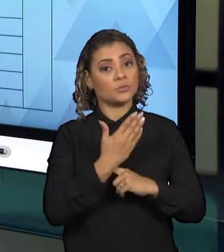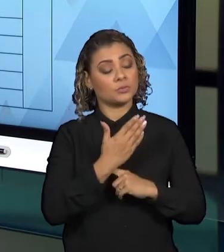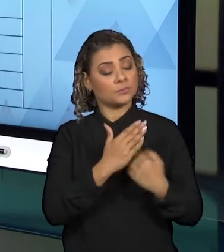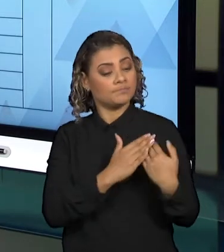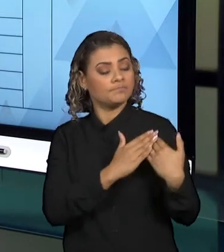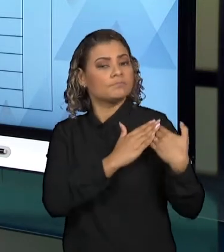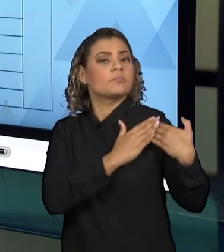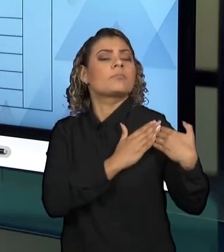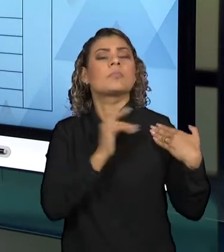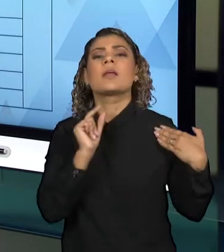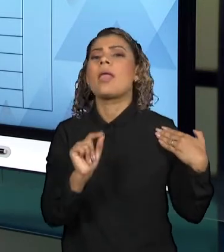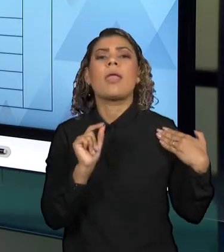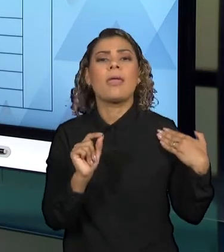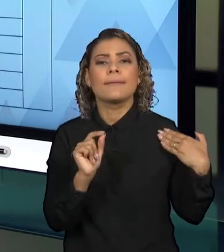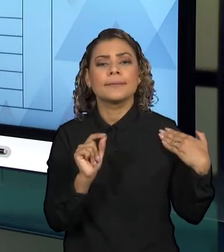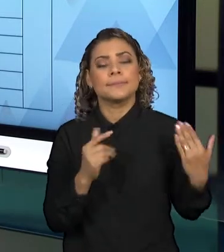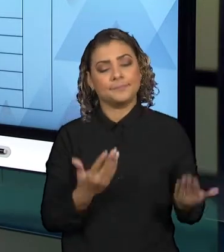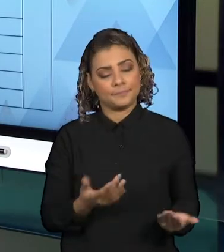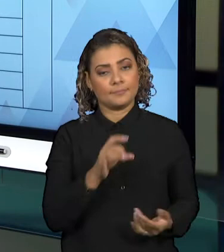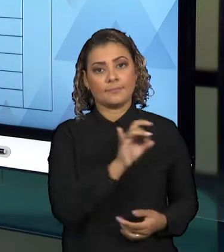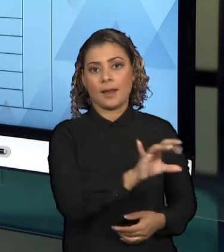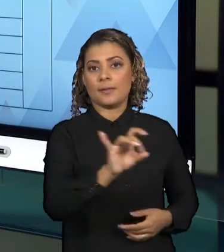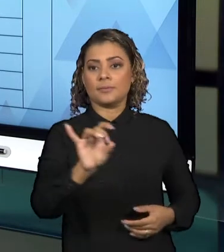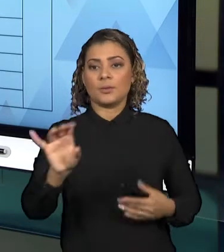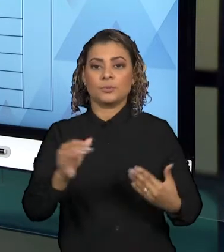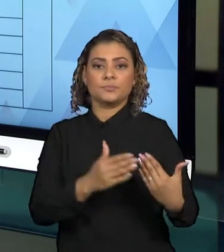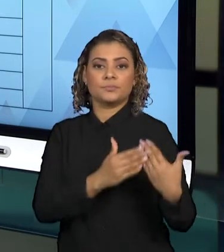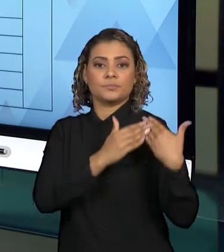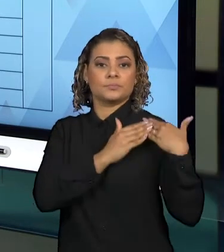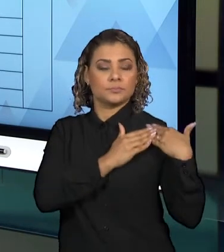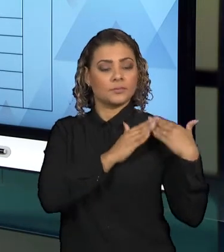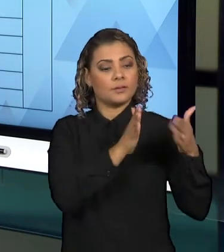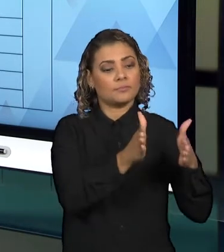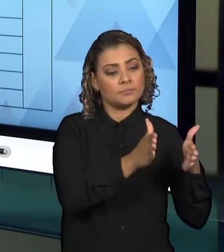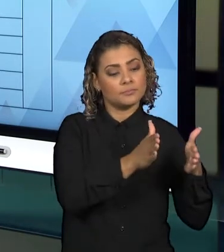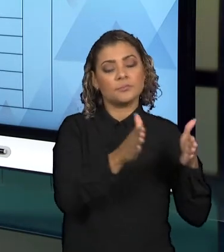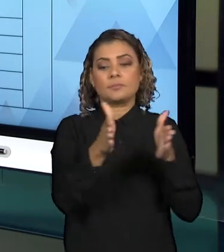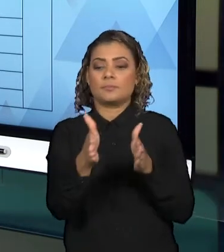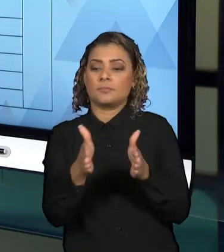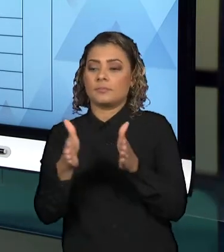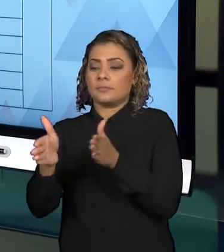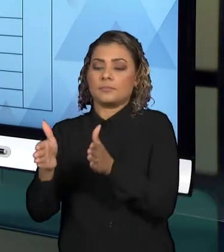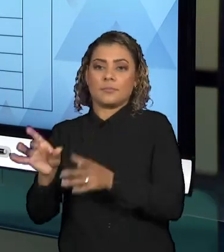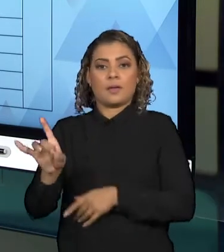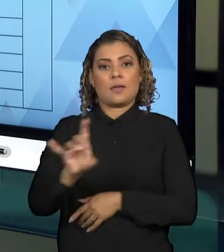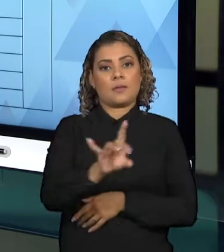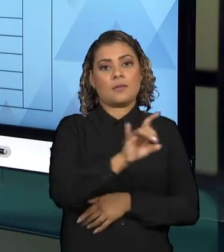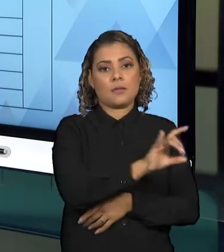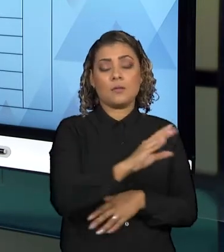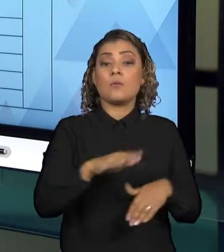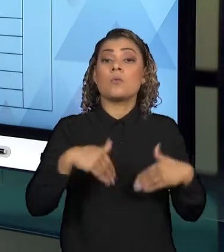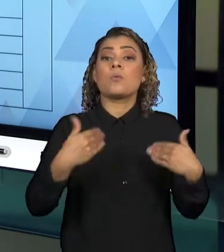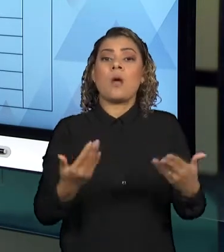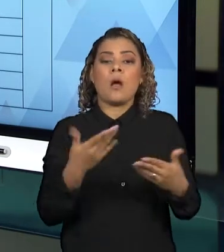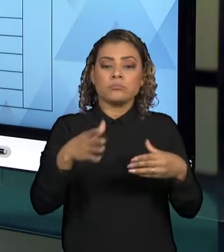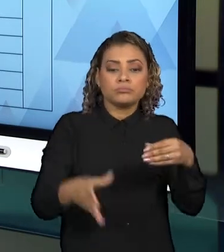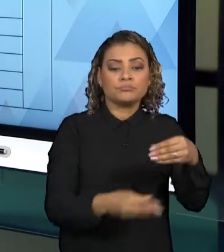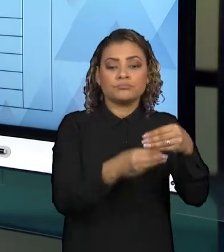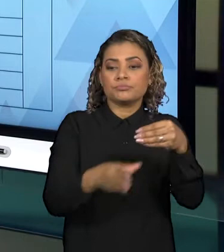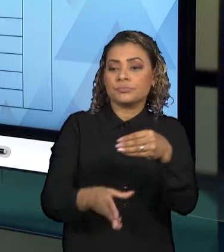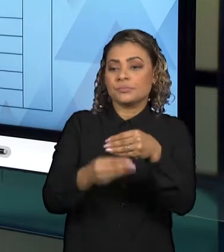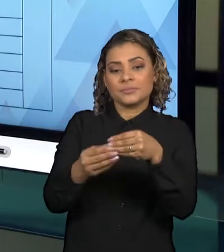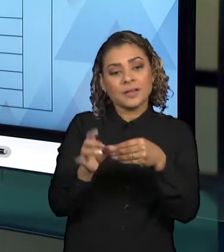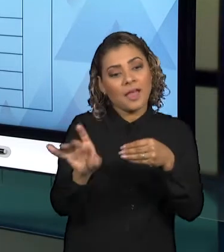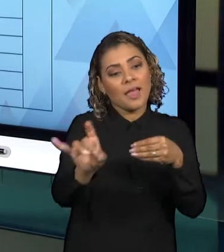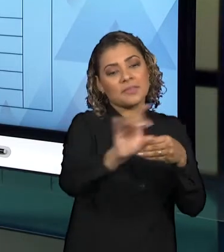saber quem fará o que, em que momento cada um participa e quais as contribuições que cada